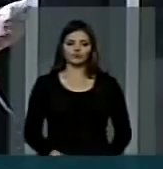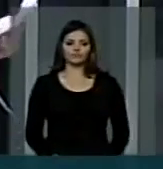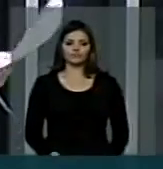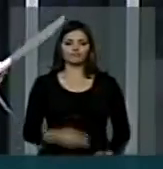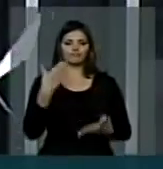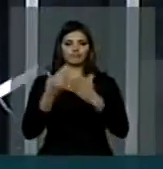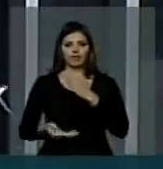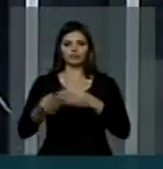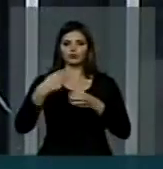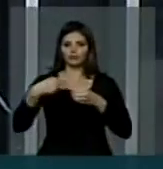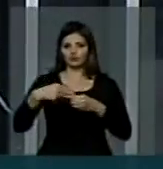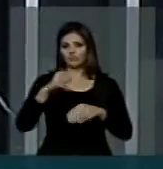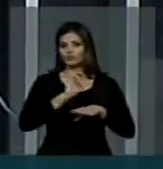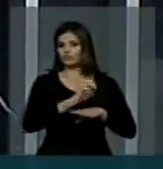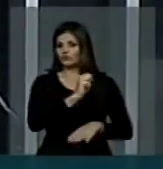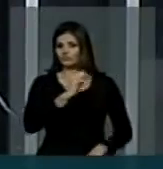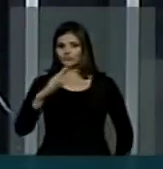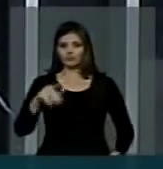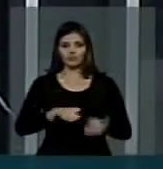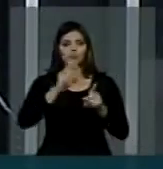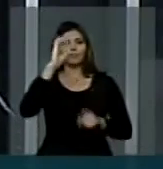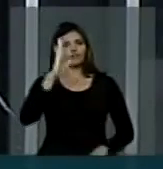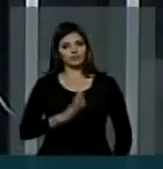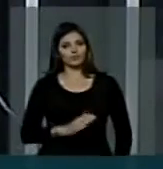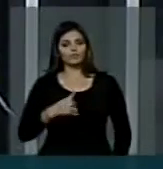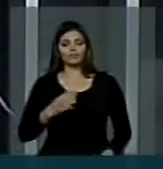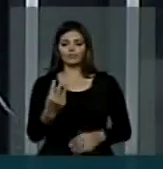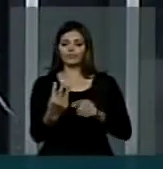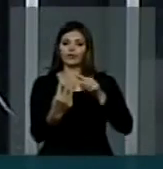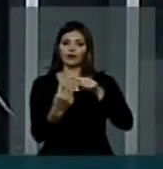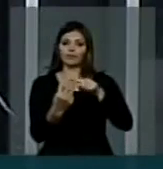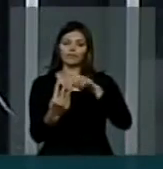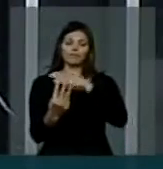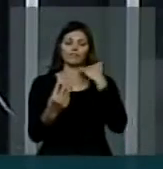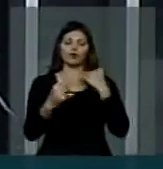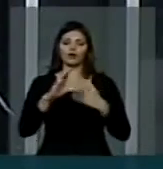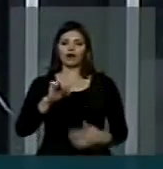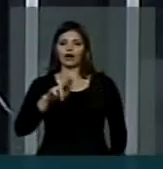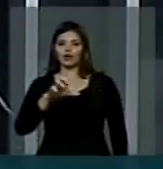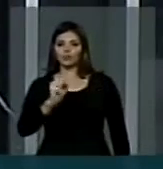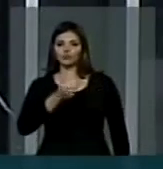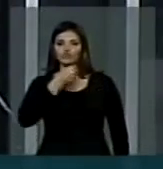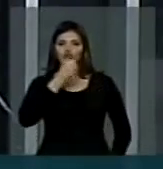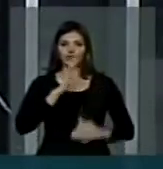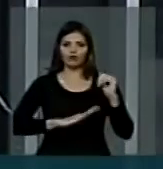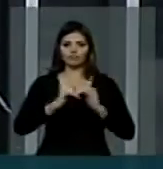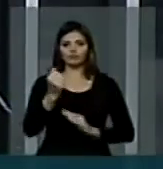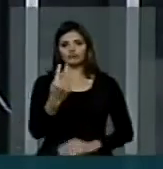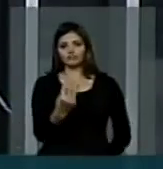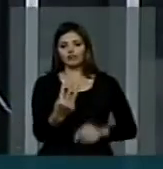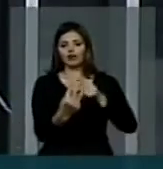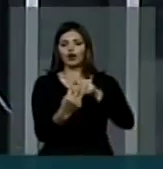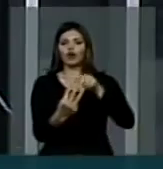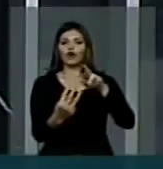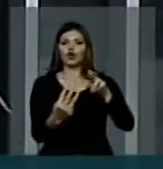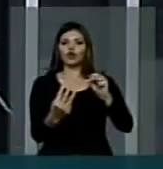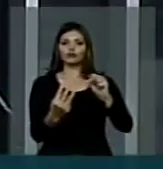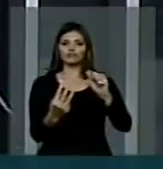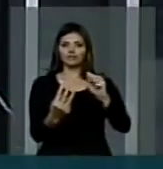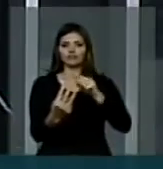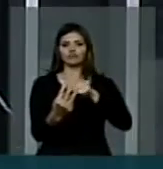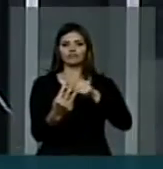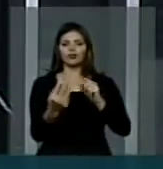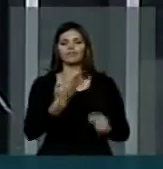Orliens, perde Santa Catarina e perde o Brasil. E também o falecimento de Carlos Miro, grande jornalista. E, finalmente, Rosa Piciúna,